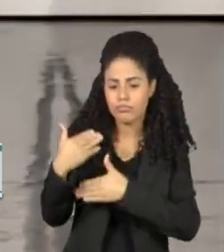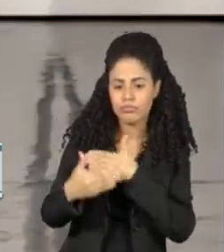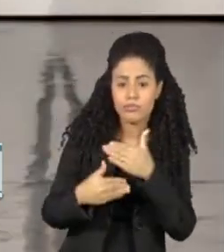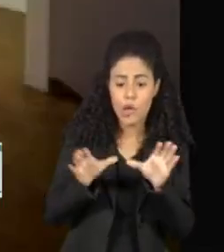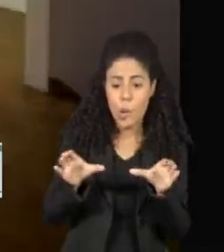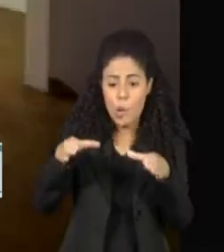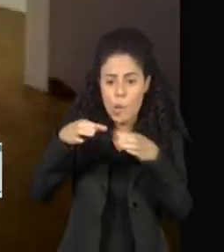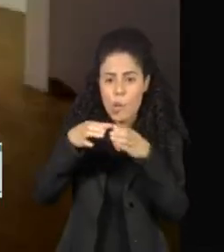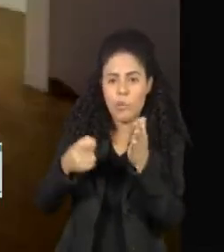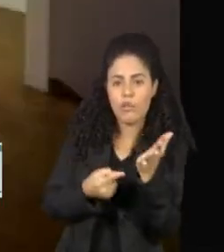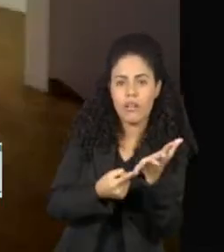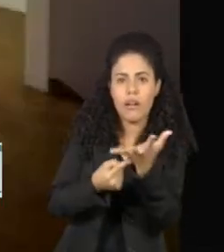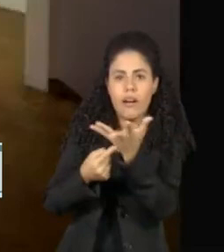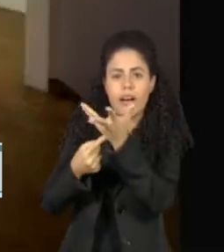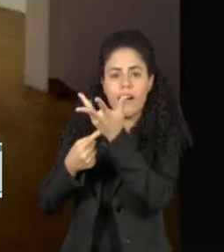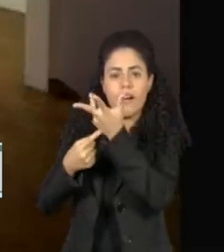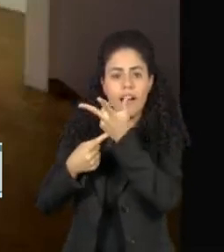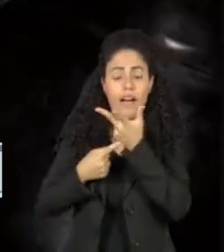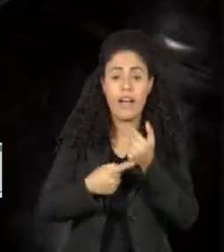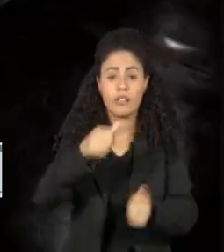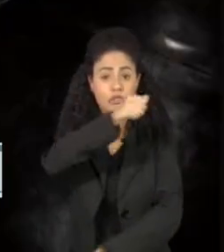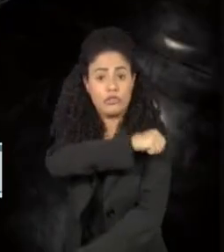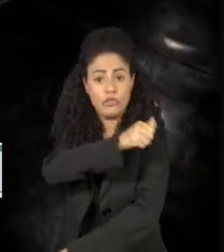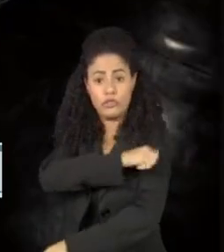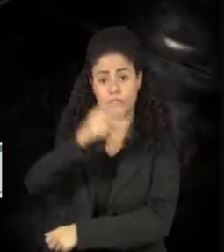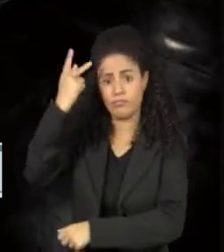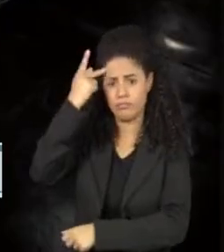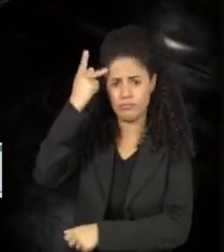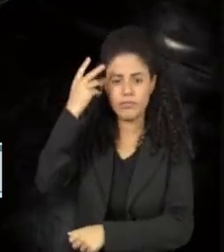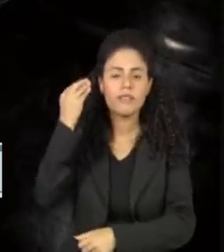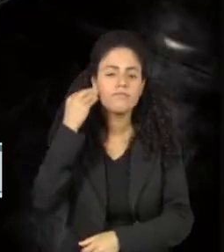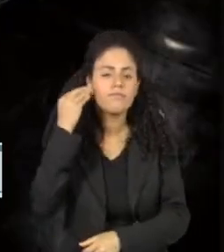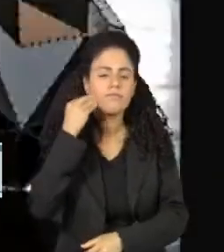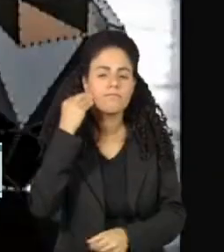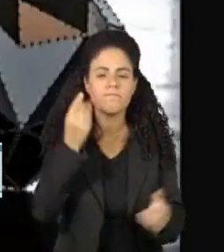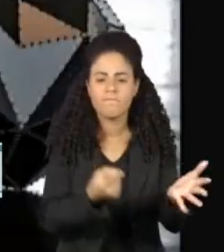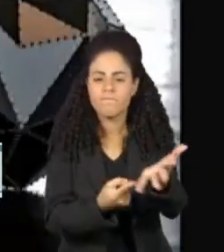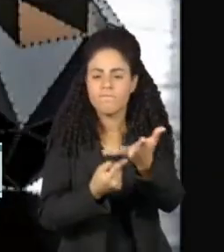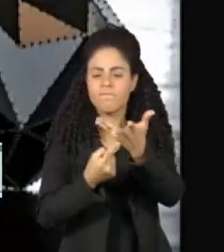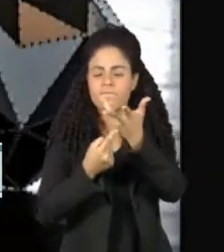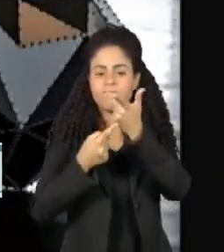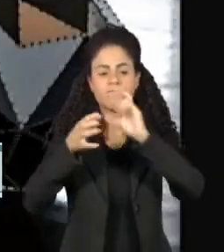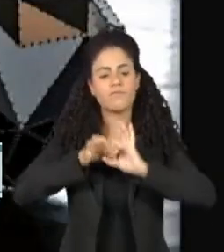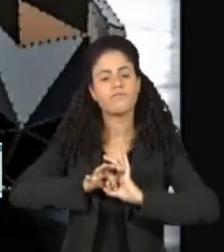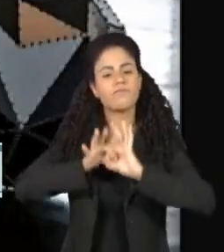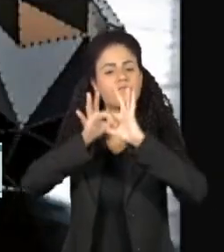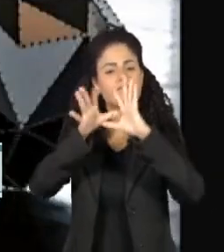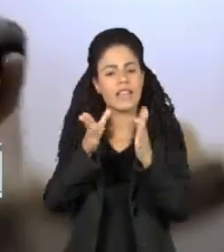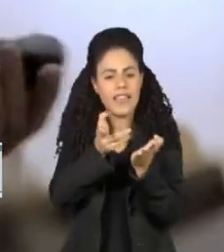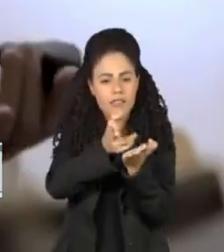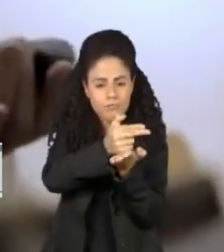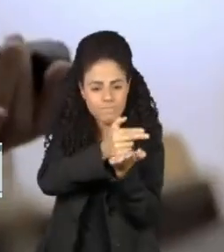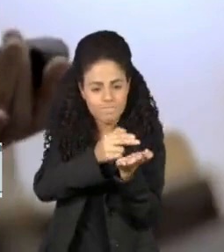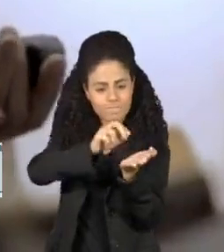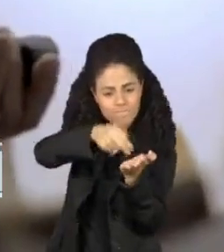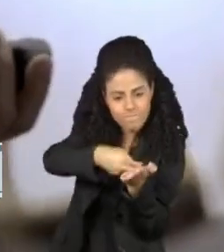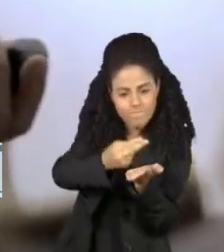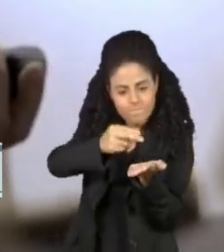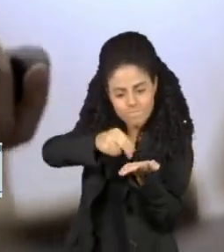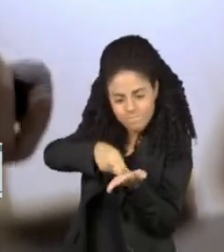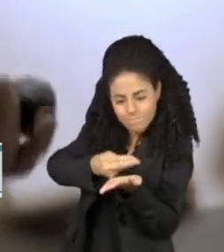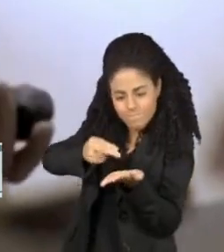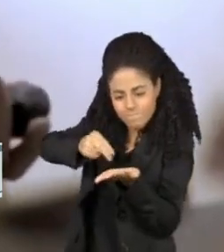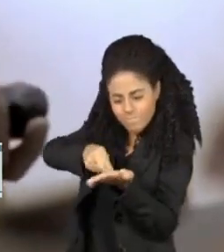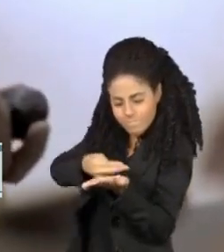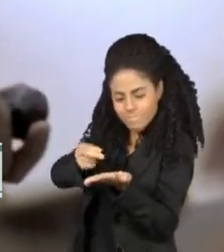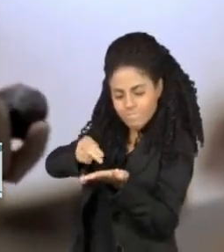artistas visuais de São Paulo e Rio de Janeiro que experimentou uma arte mais livre, com novos formatos. E Ângelo não